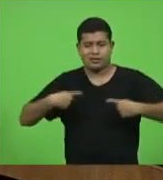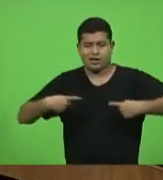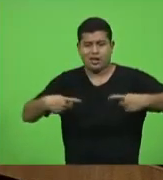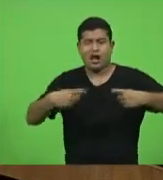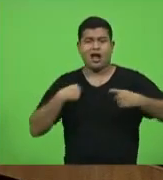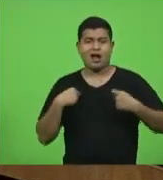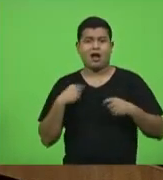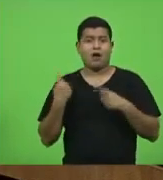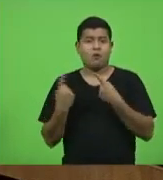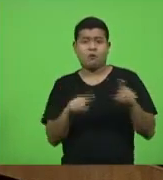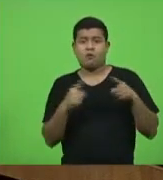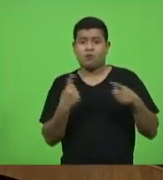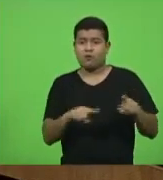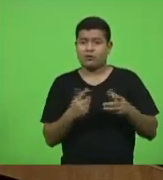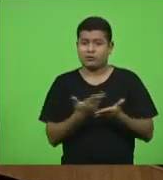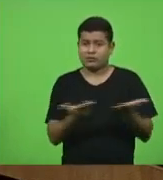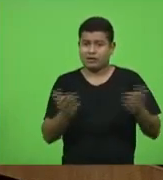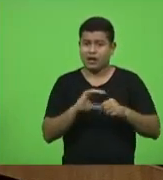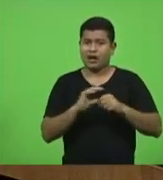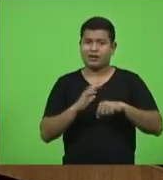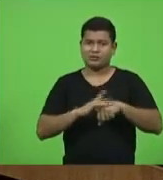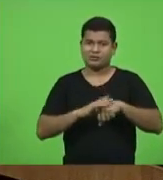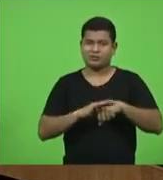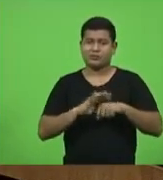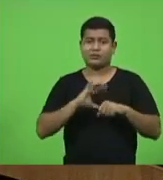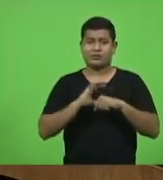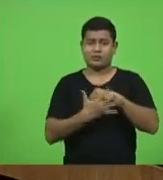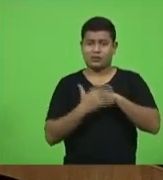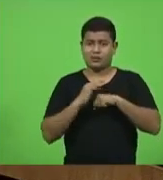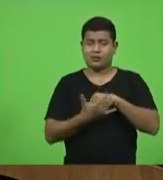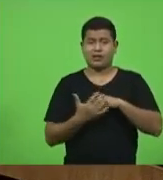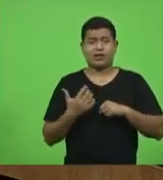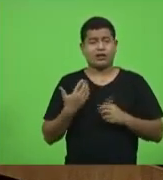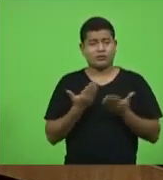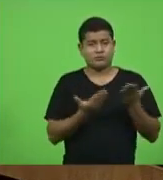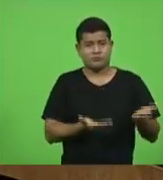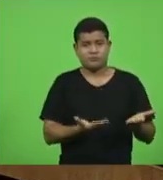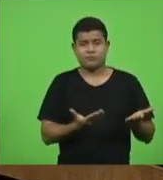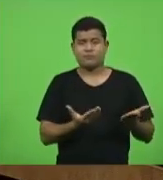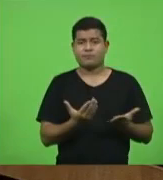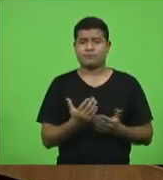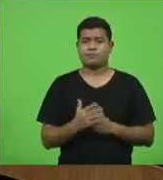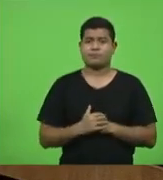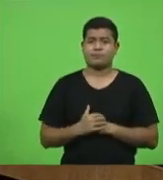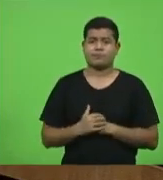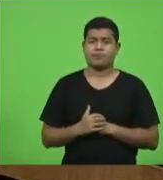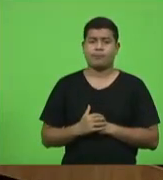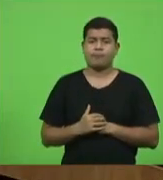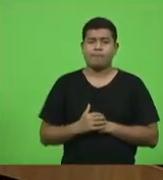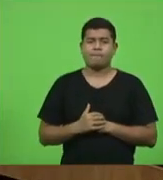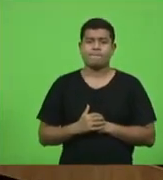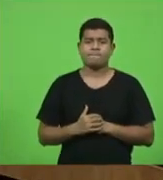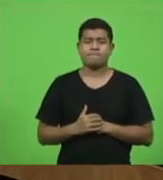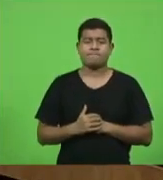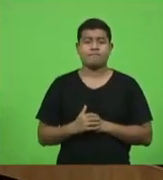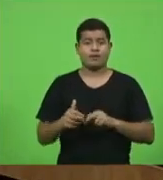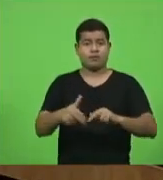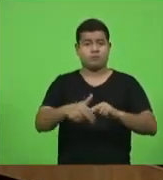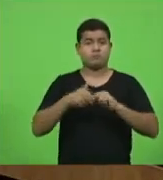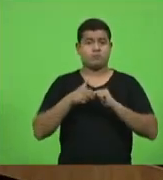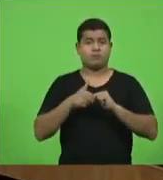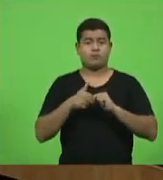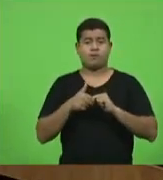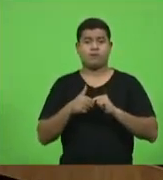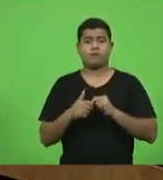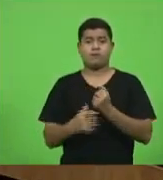enfrentamento dessa doença que é nosso grande inimigo o Covid-19 por isso ficou